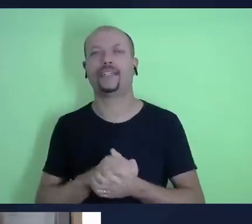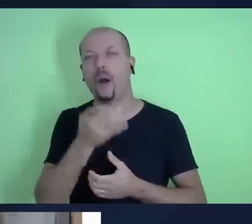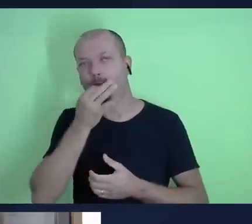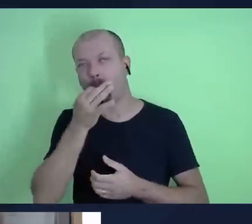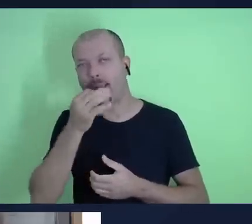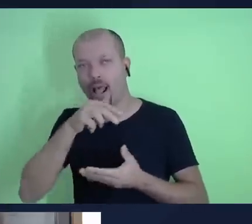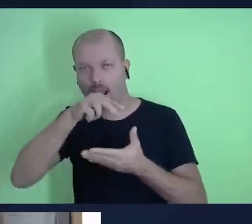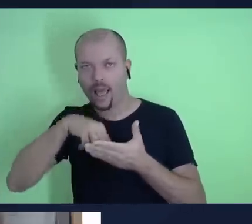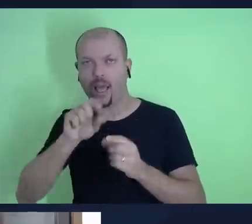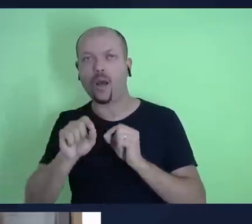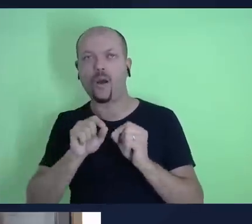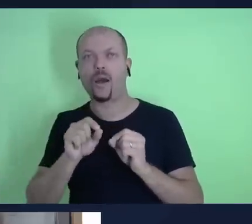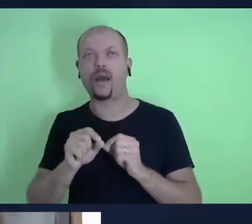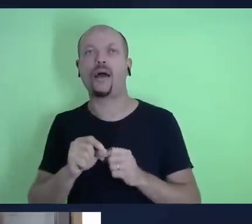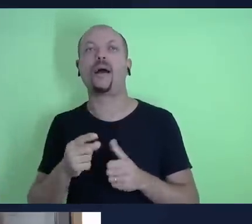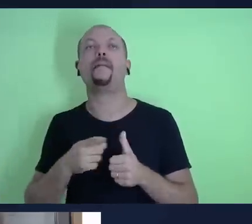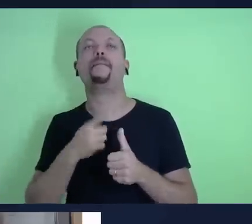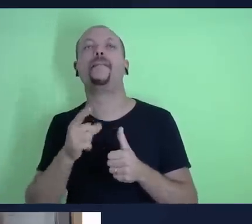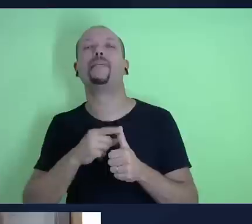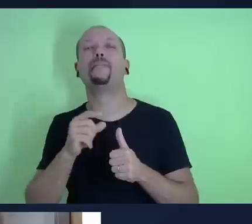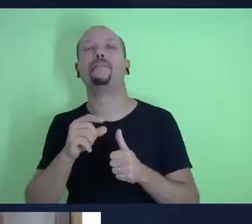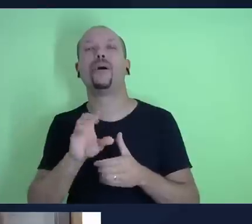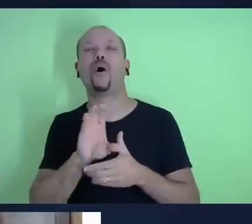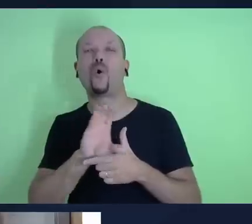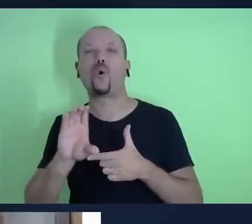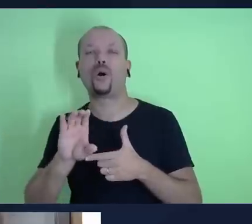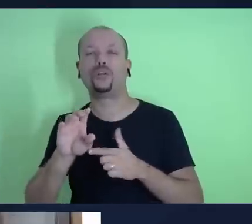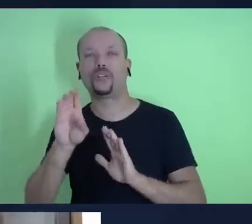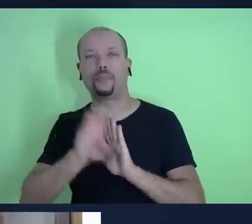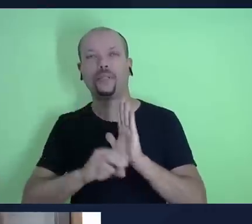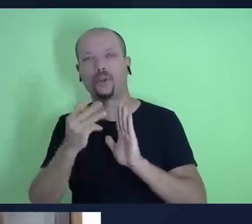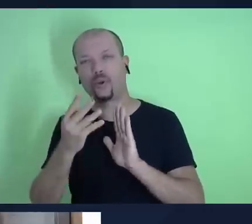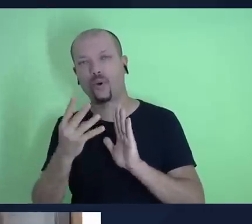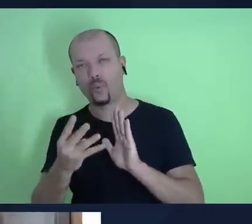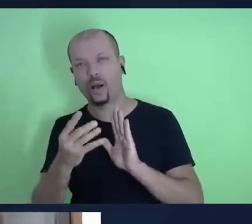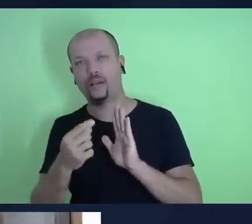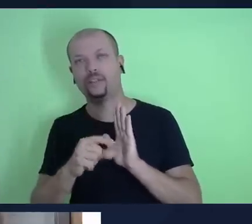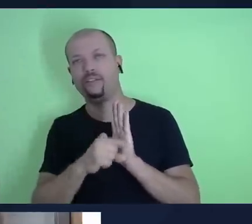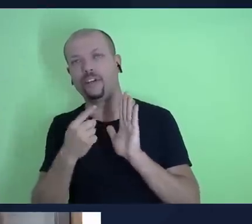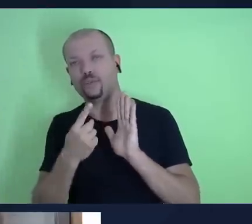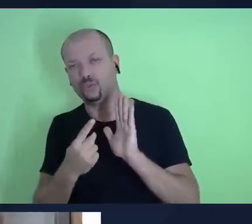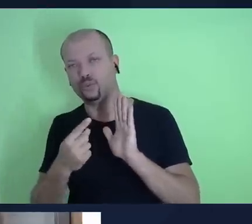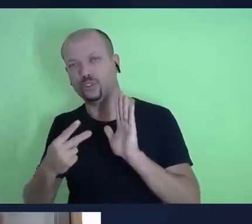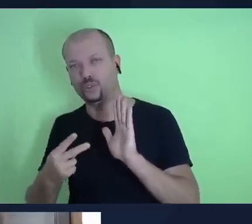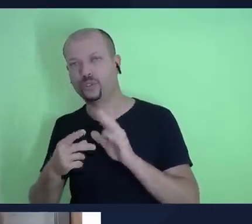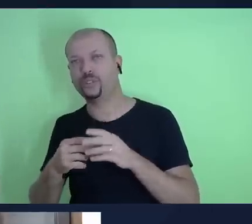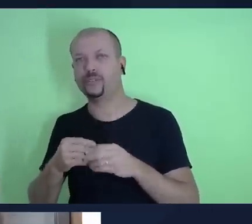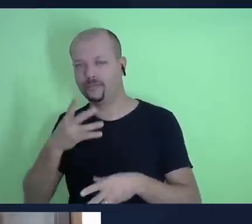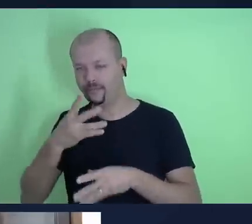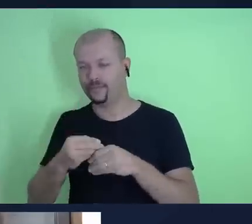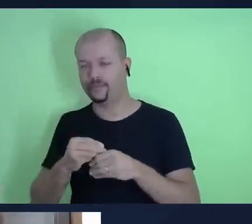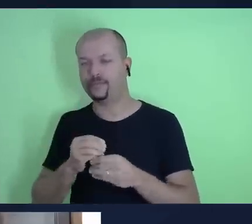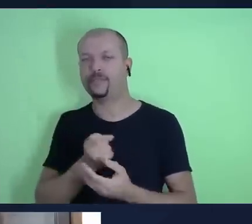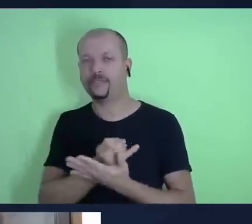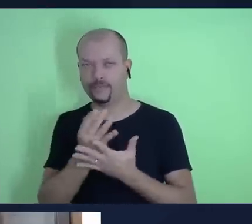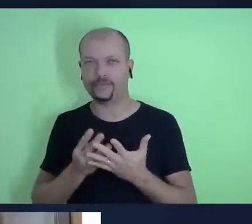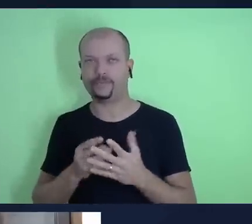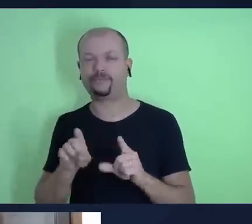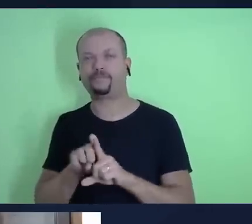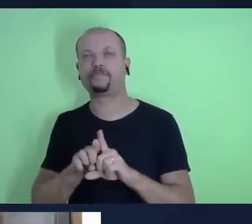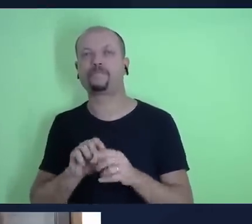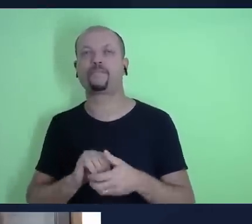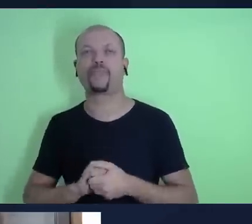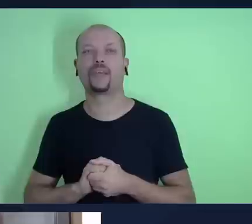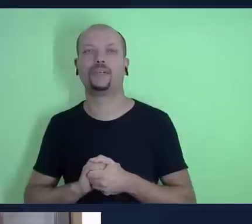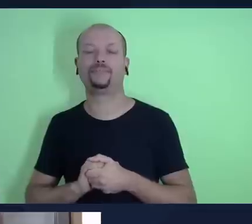1 Coríntios 4 1 e 2 eu acho que é um texto muito significativo para a gente nesse encerramento de lição aqui então